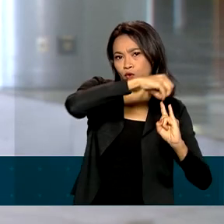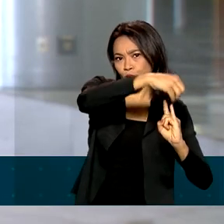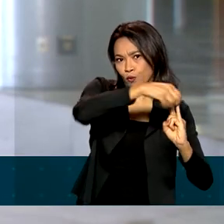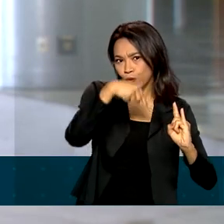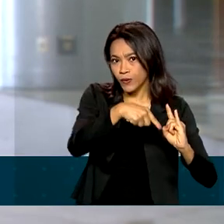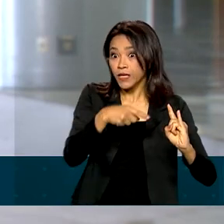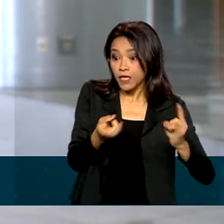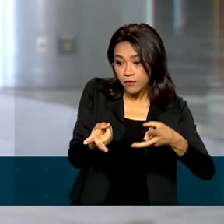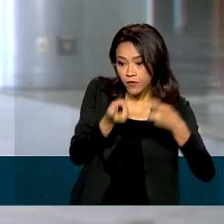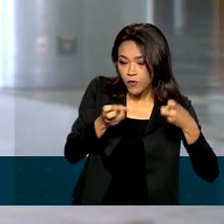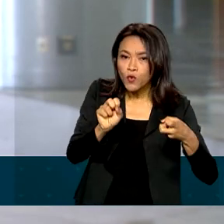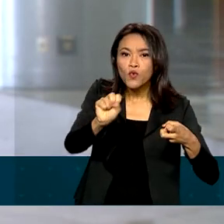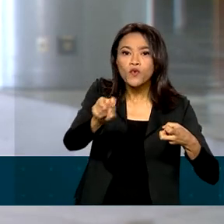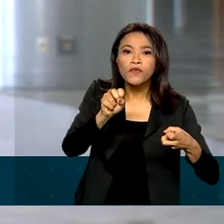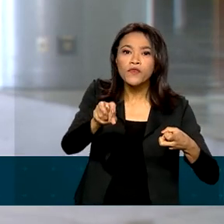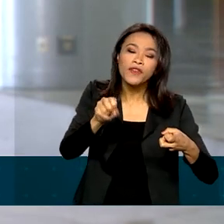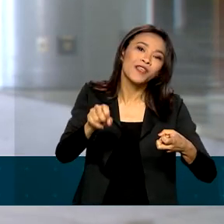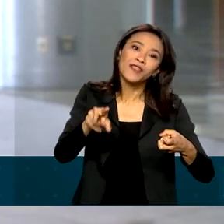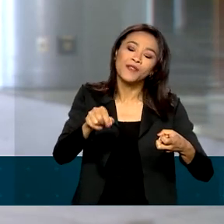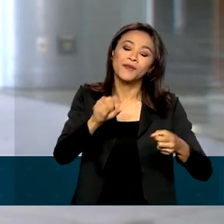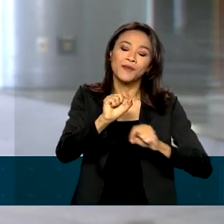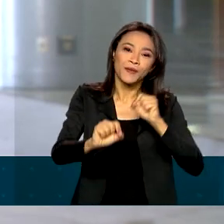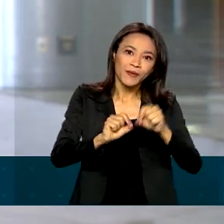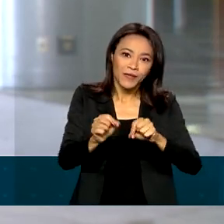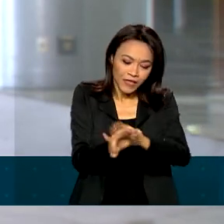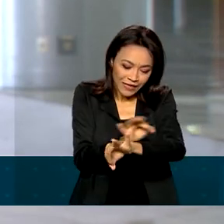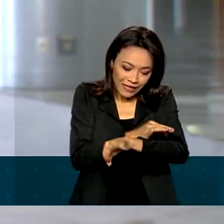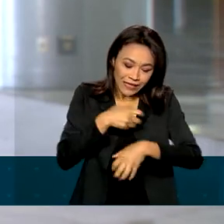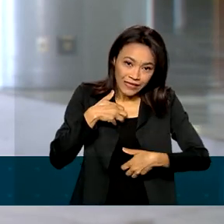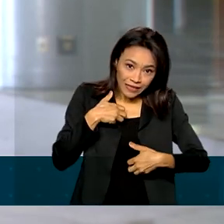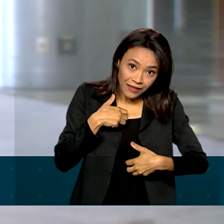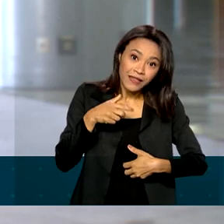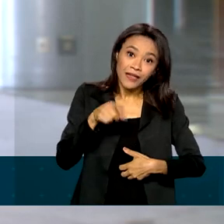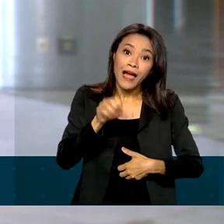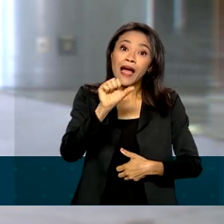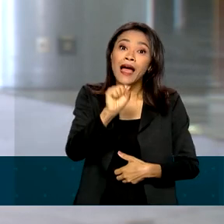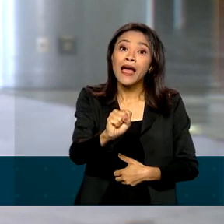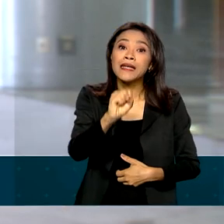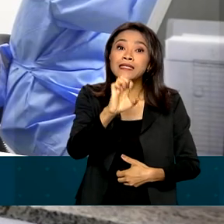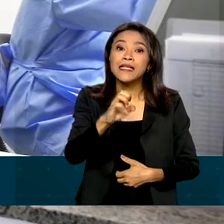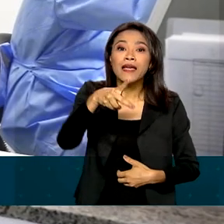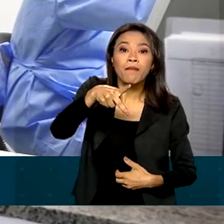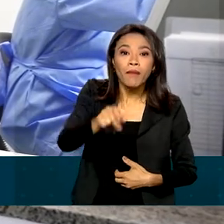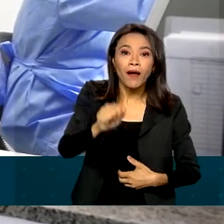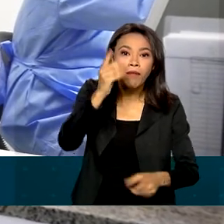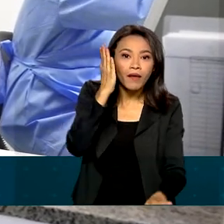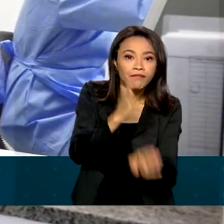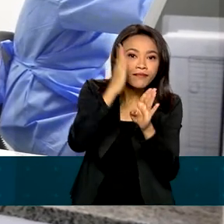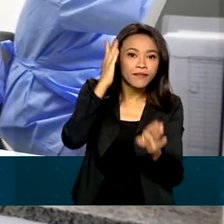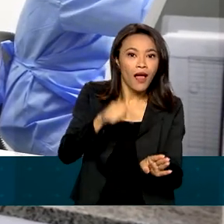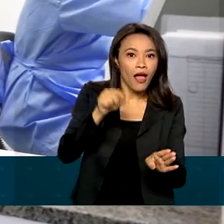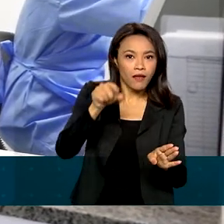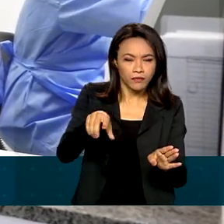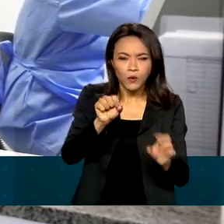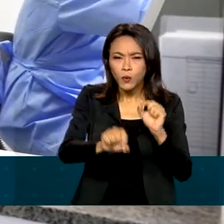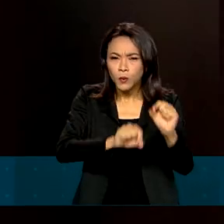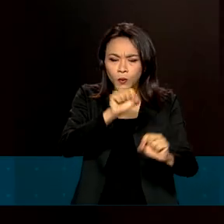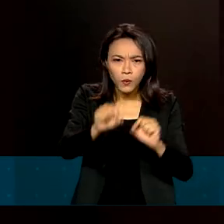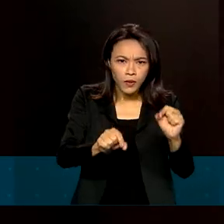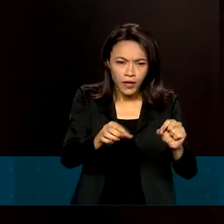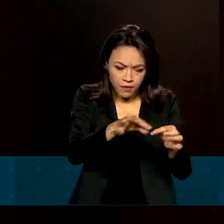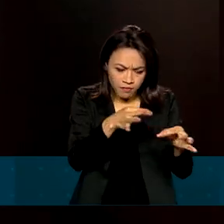macacos, inclusive a cepa conhecida como África Ocidental, né? A identificação é feita a partir da amostra de